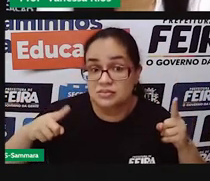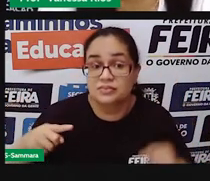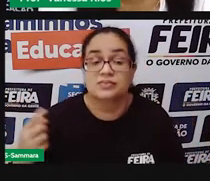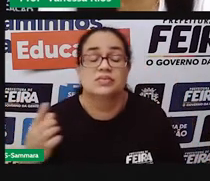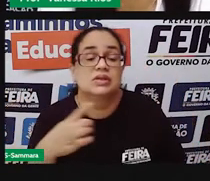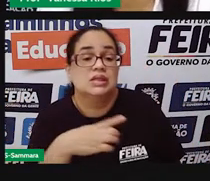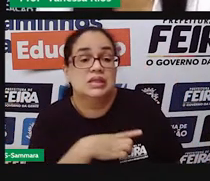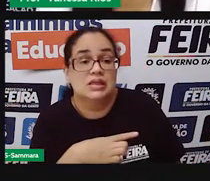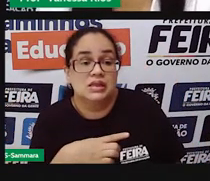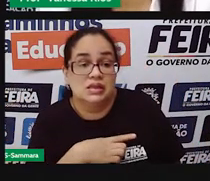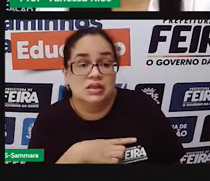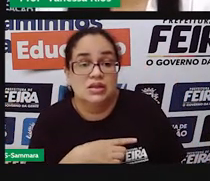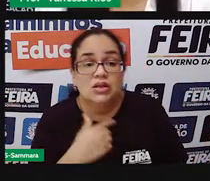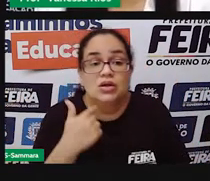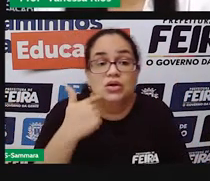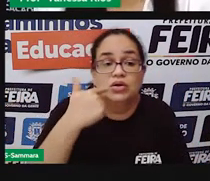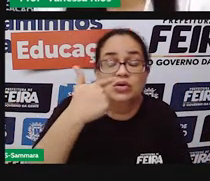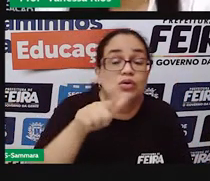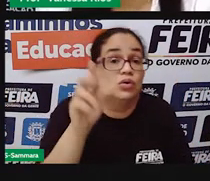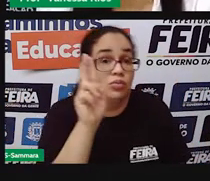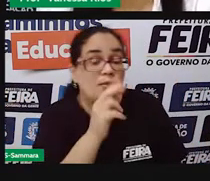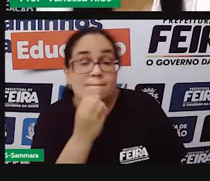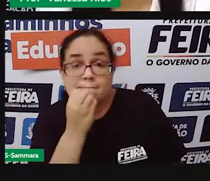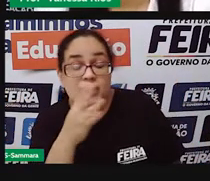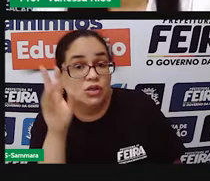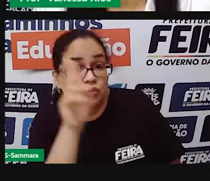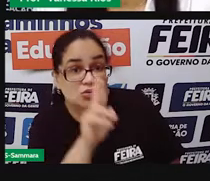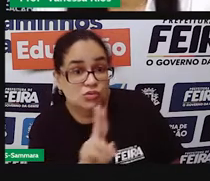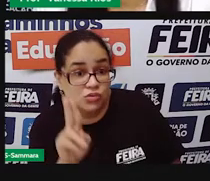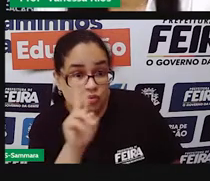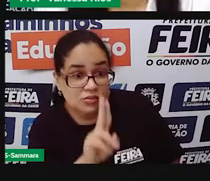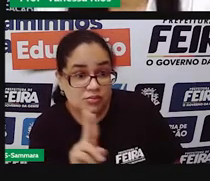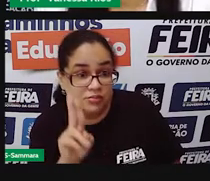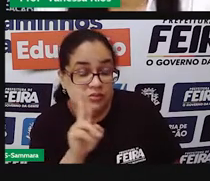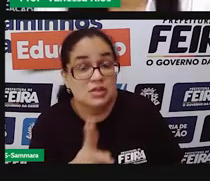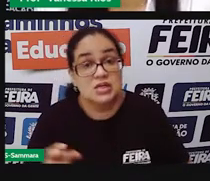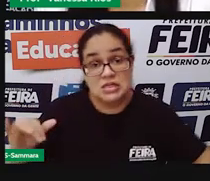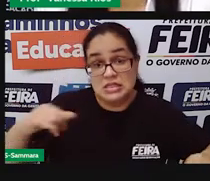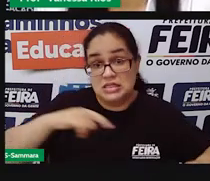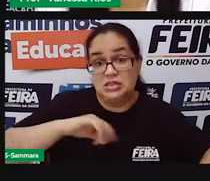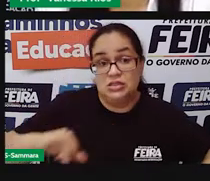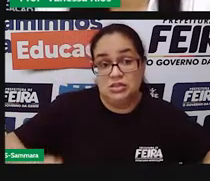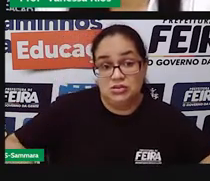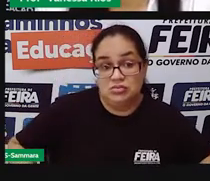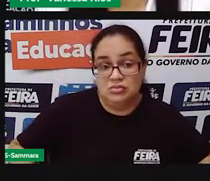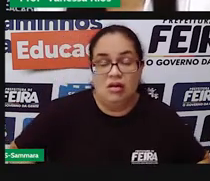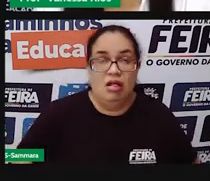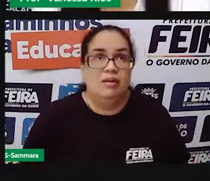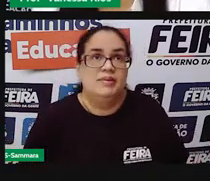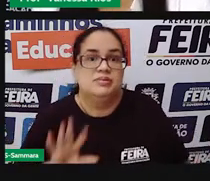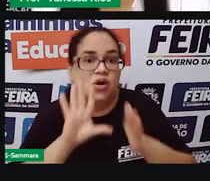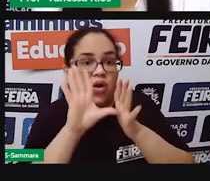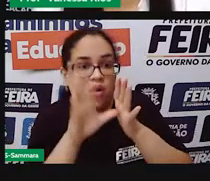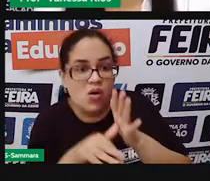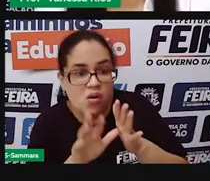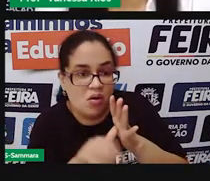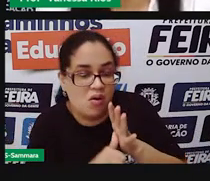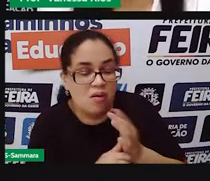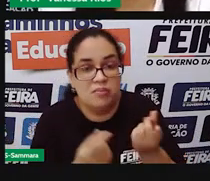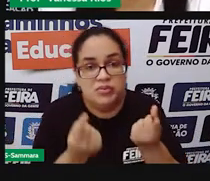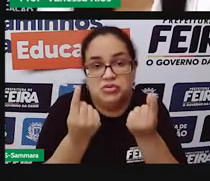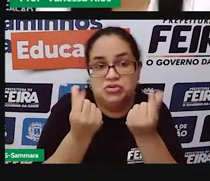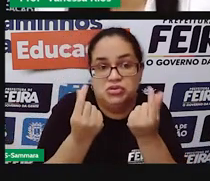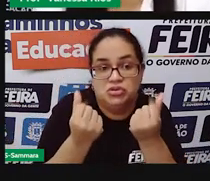se ele não for o bem utilizado, né? Se ele sofrer aí desvios de conduta de quem está